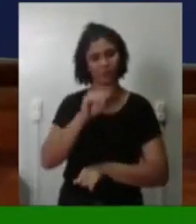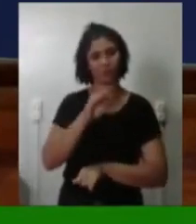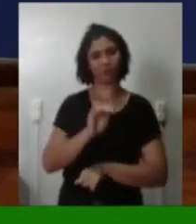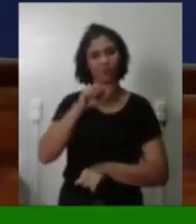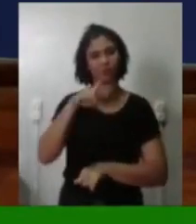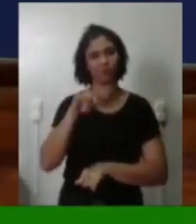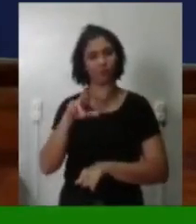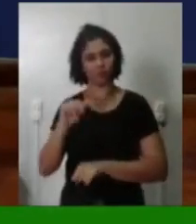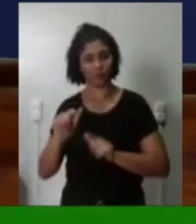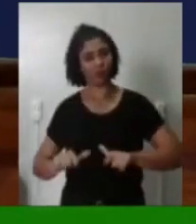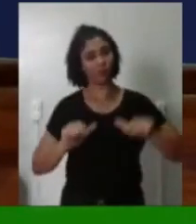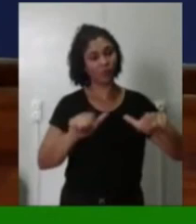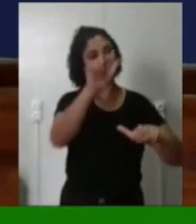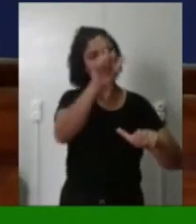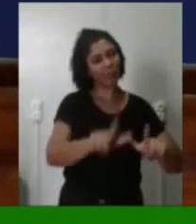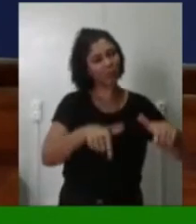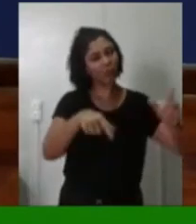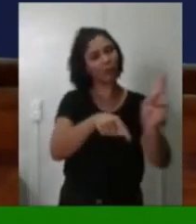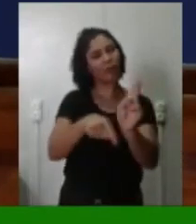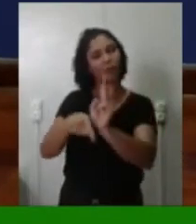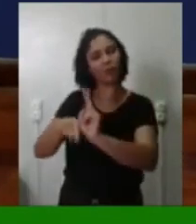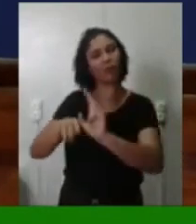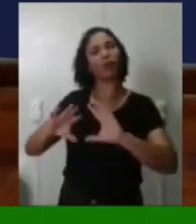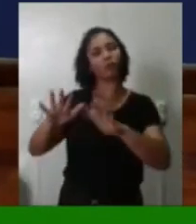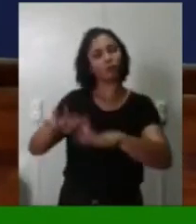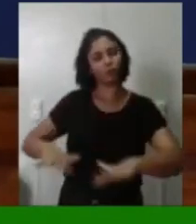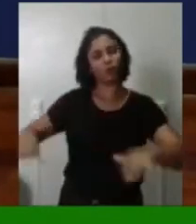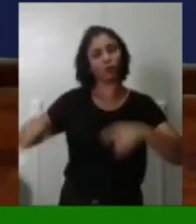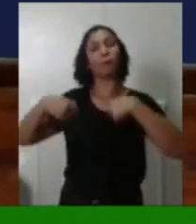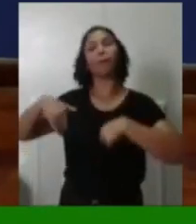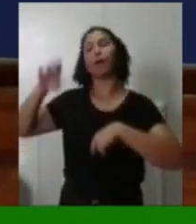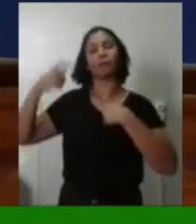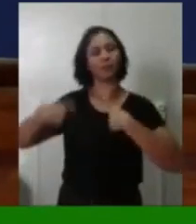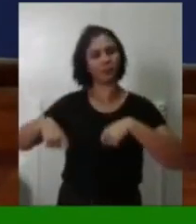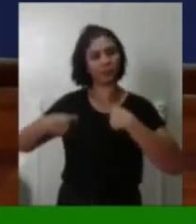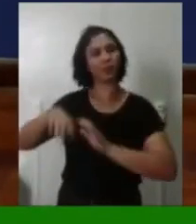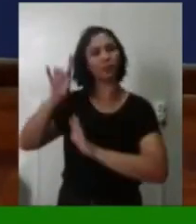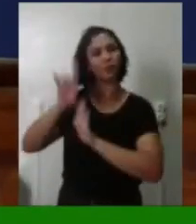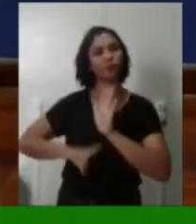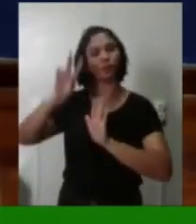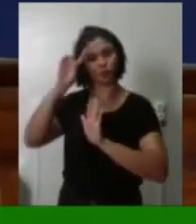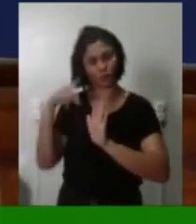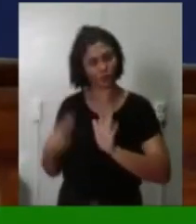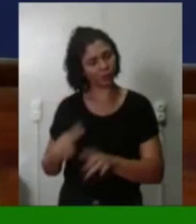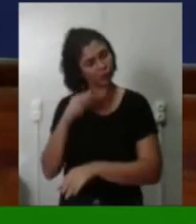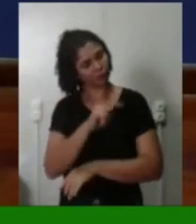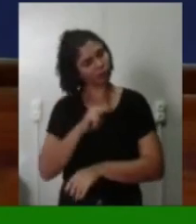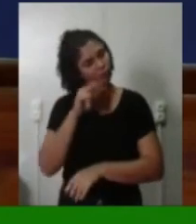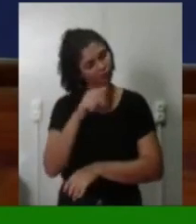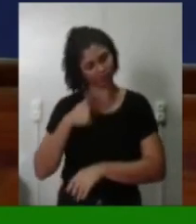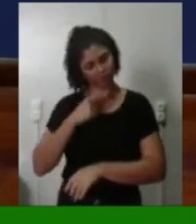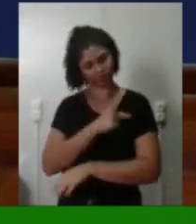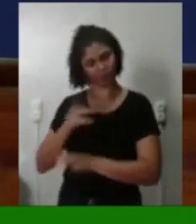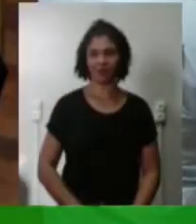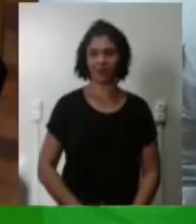pelas causas minoritárias que merece todo o seu reconhecimento Na defesa dos direitos humanos O que eu me inspiro enquanto presidente da